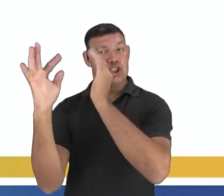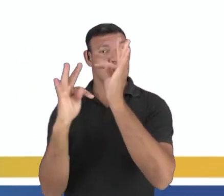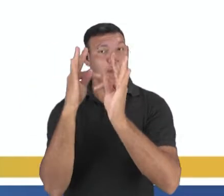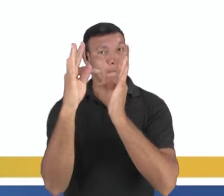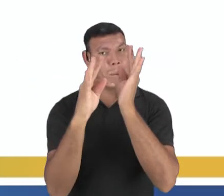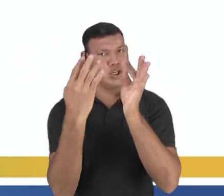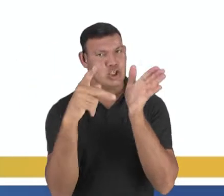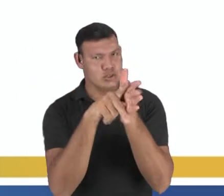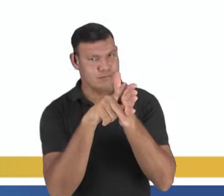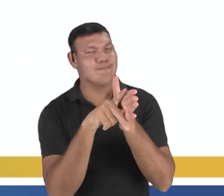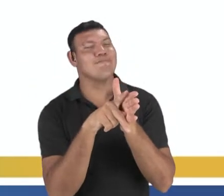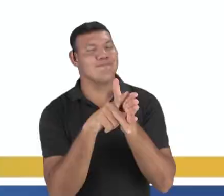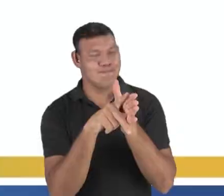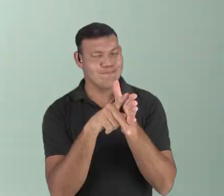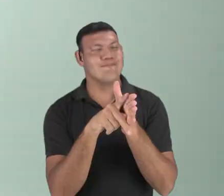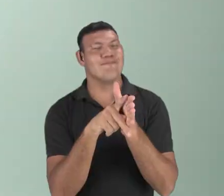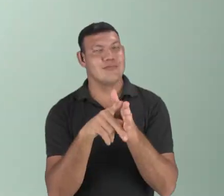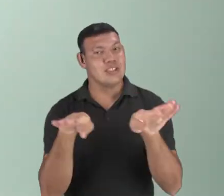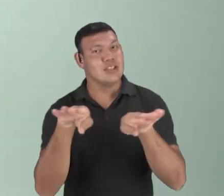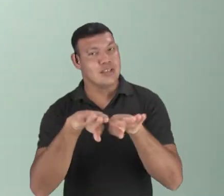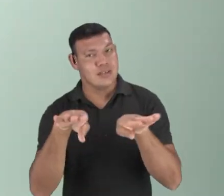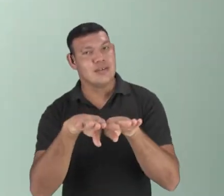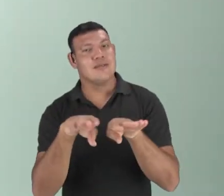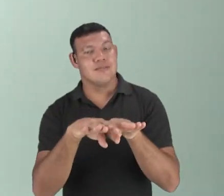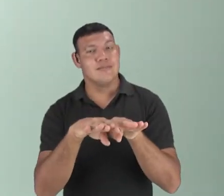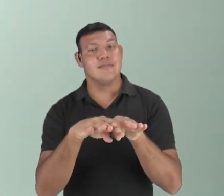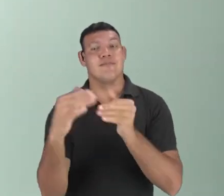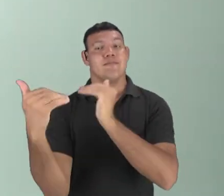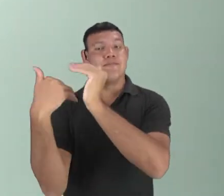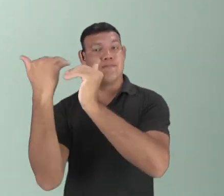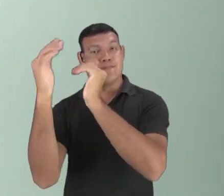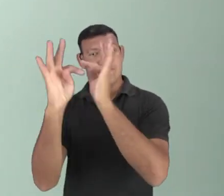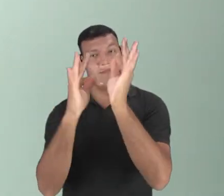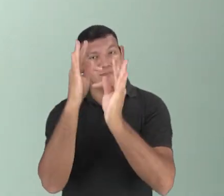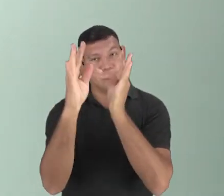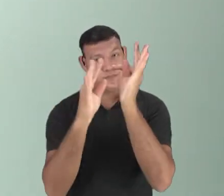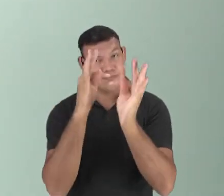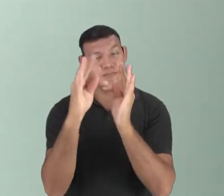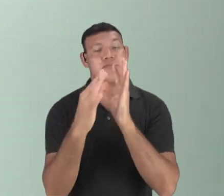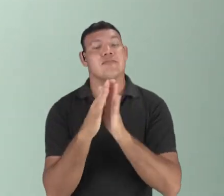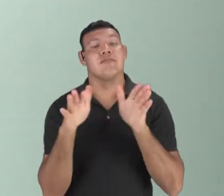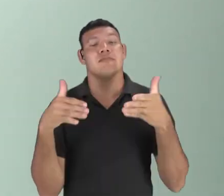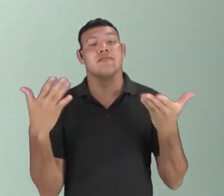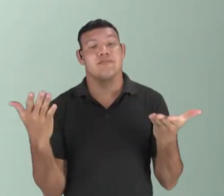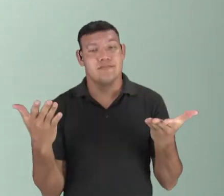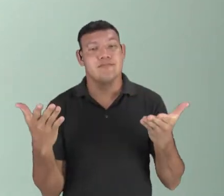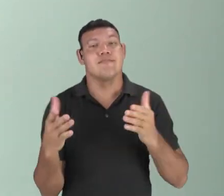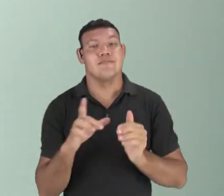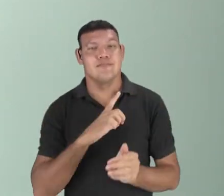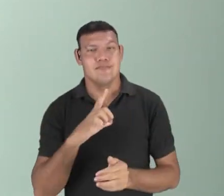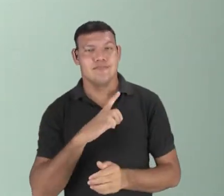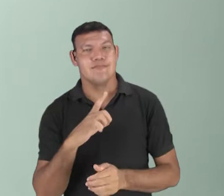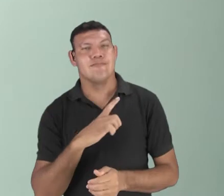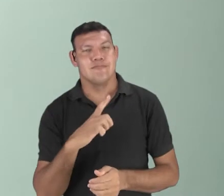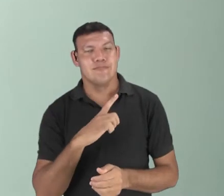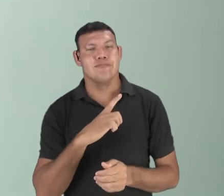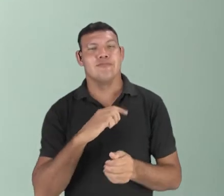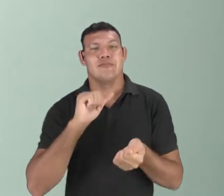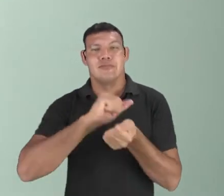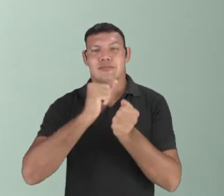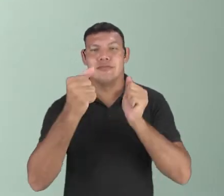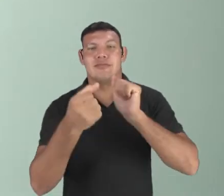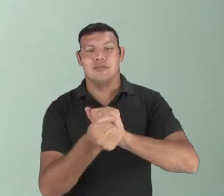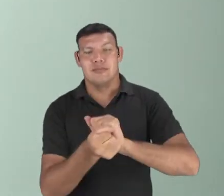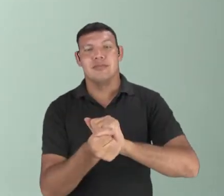tecnológica, nós estamos falando de evolução técnica. E algumas vezes com isso nós vamos ter um aparato da